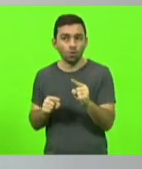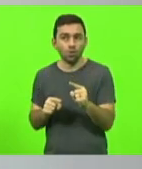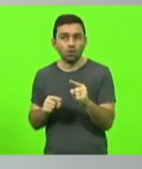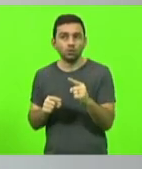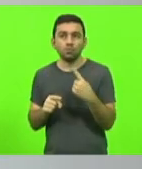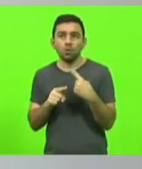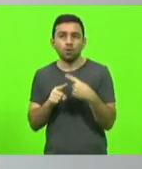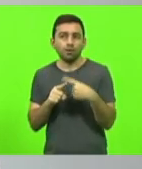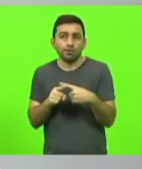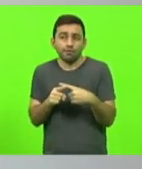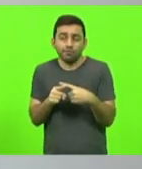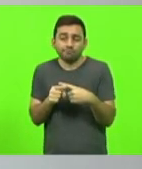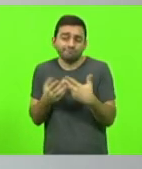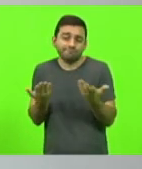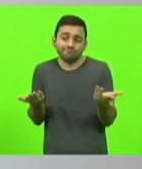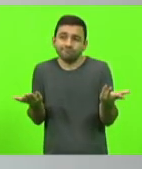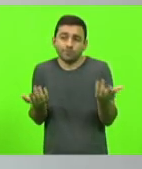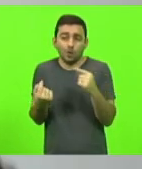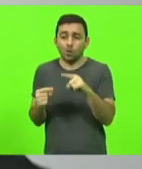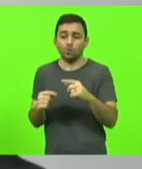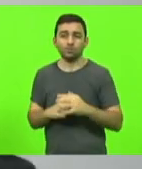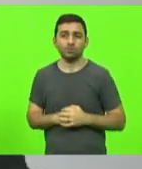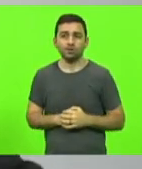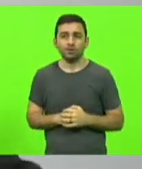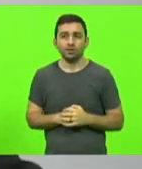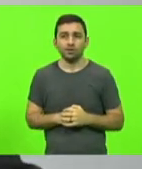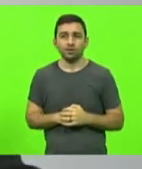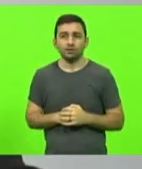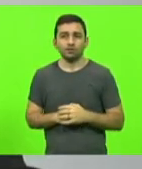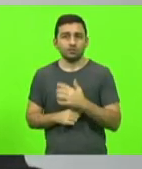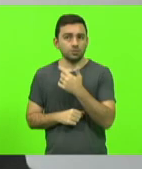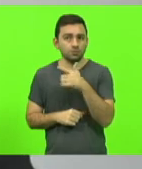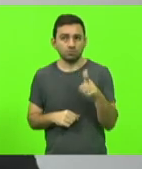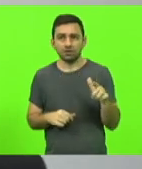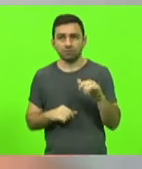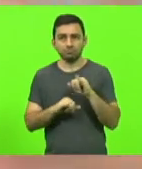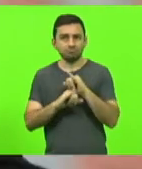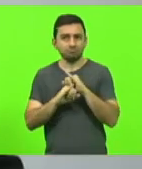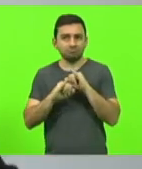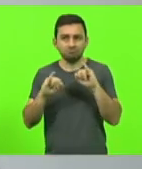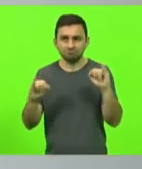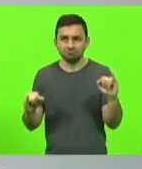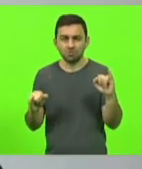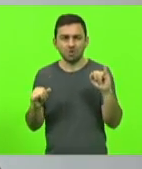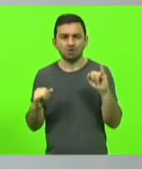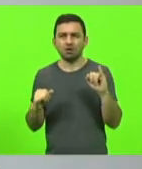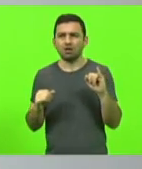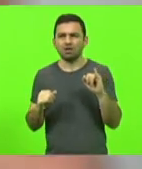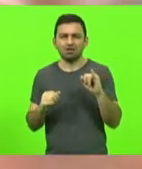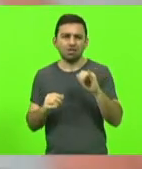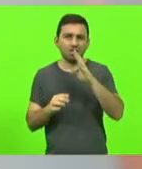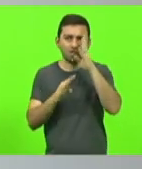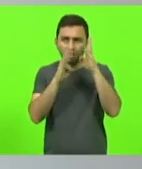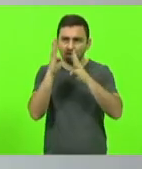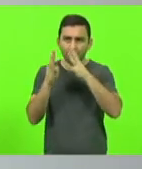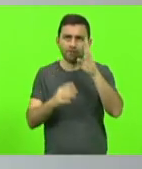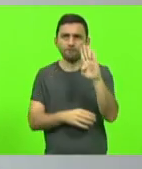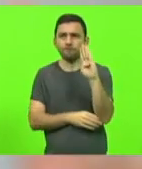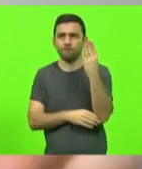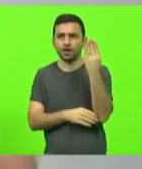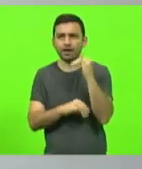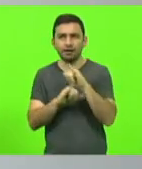votou contra? agora, não teve nenhum tipo de manipulação, não teve fake news.